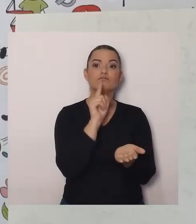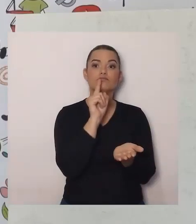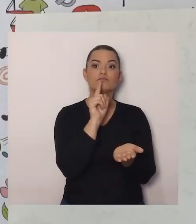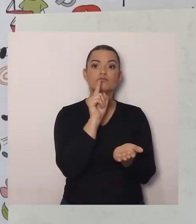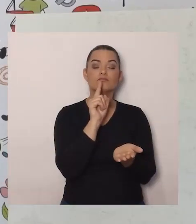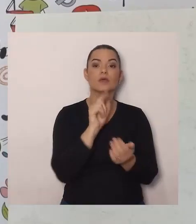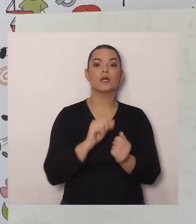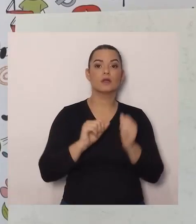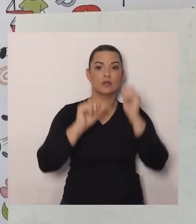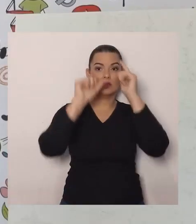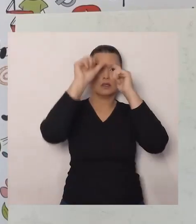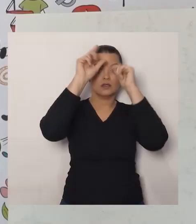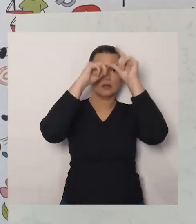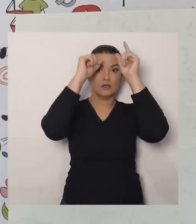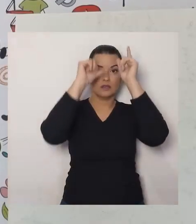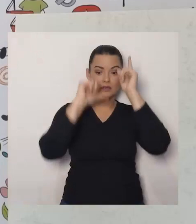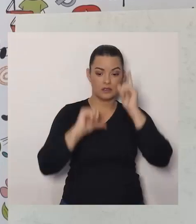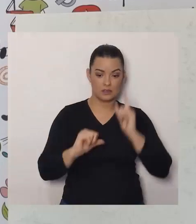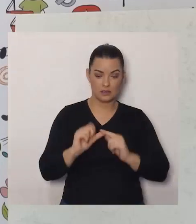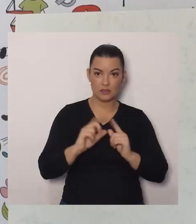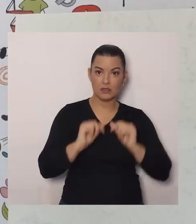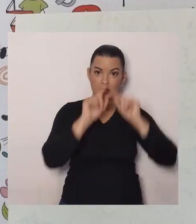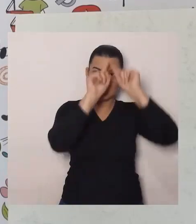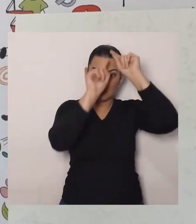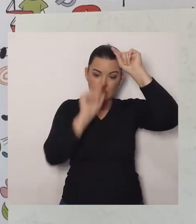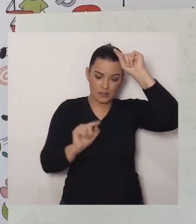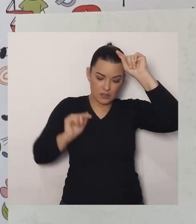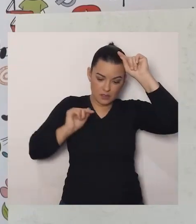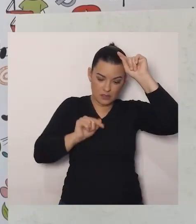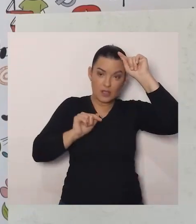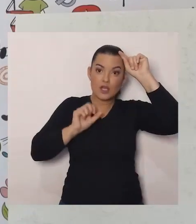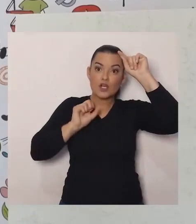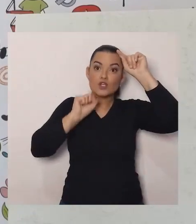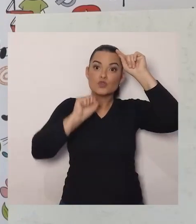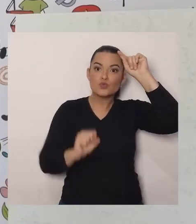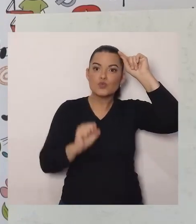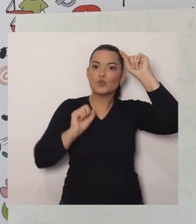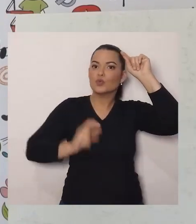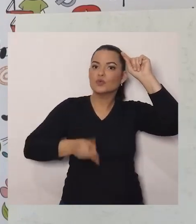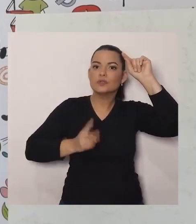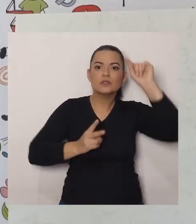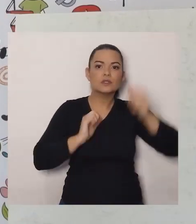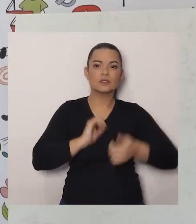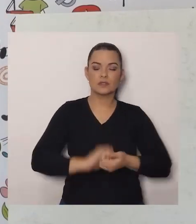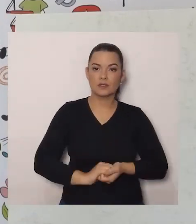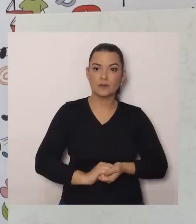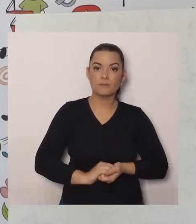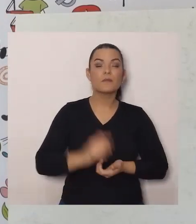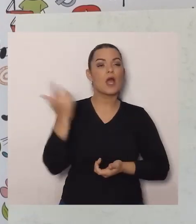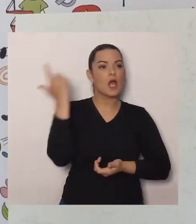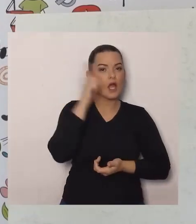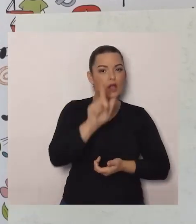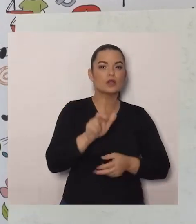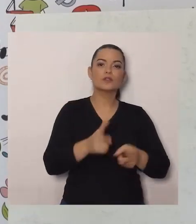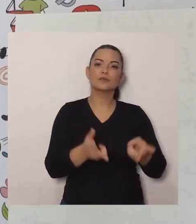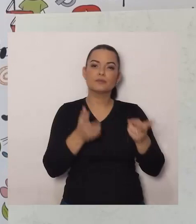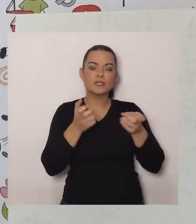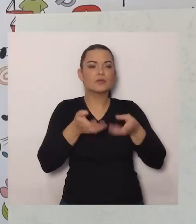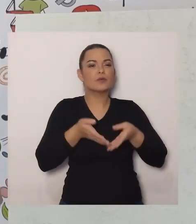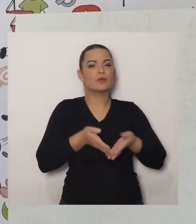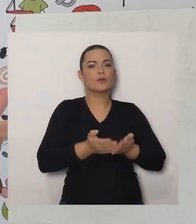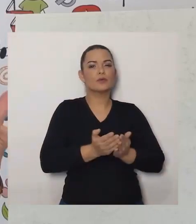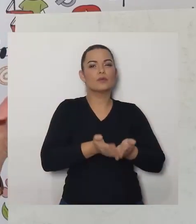Para o ponto, Cardeal Sul, E dessa forma, Eles conseguiam, Navegar,